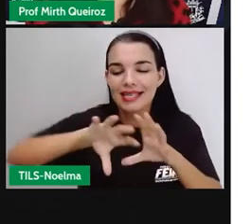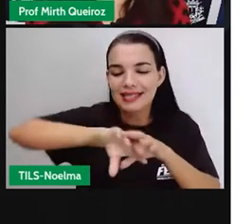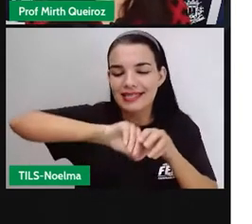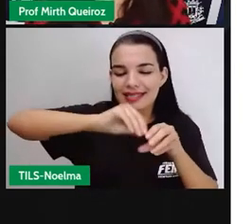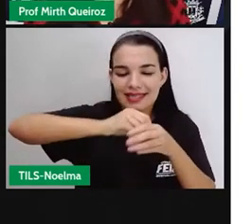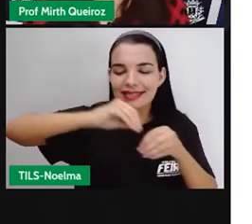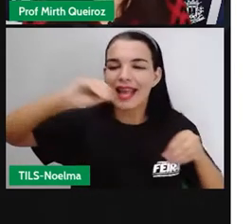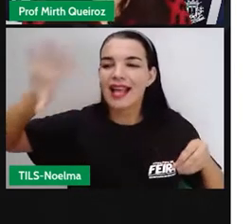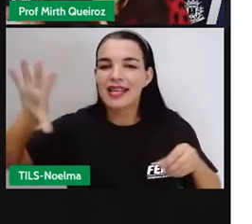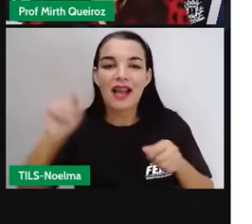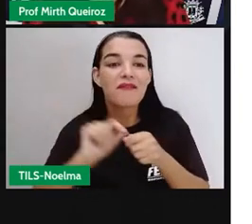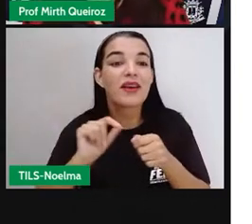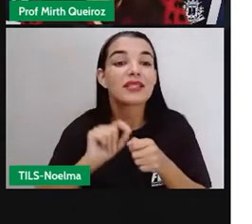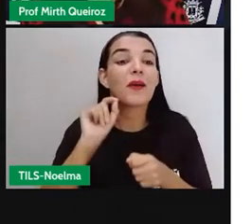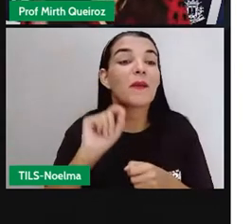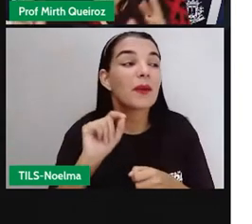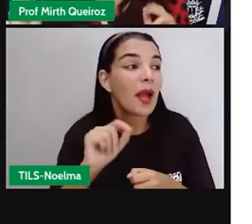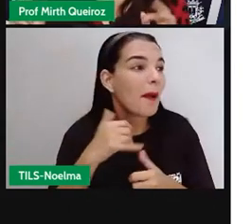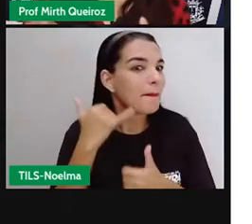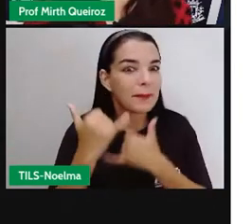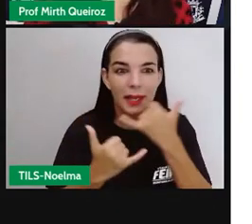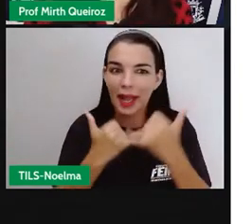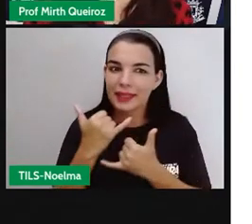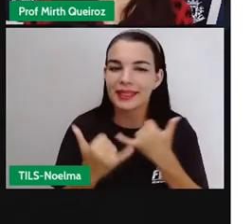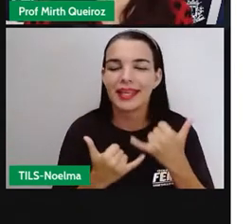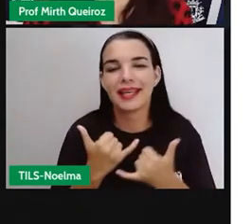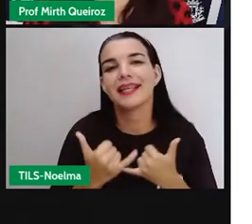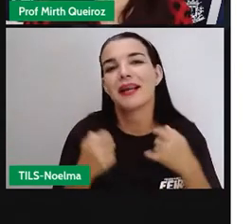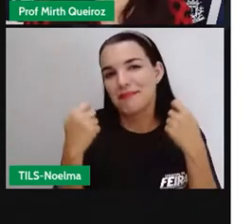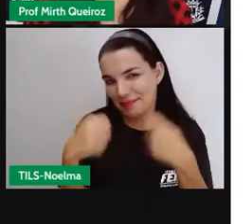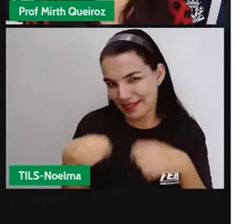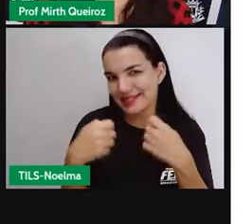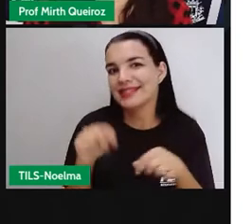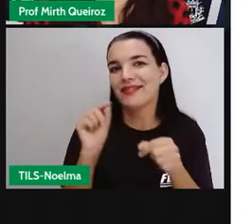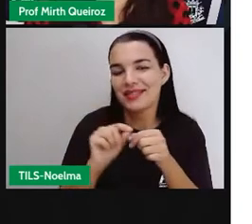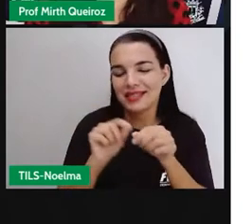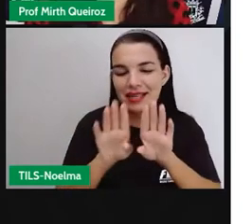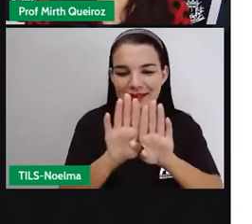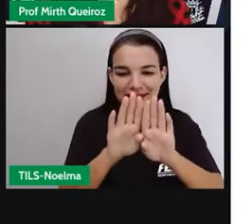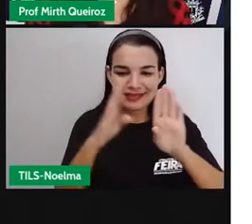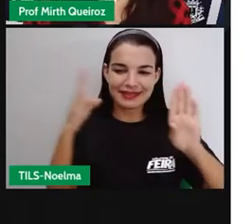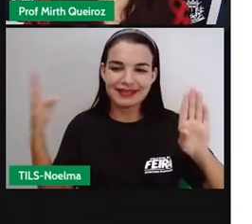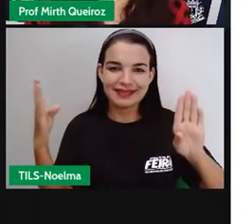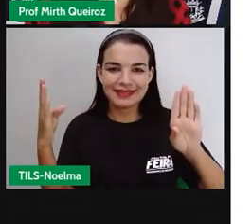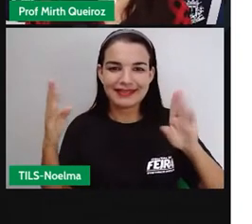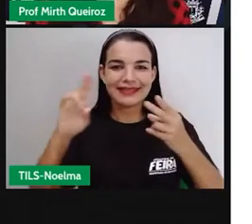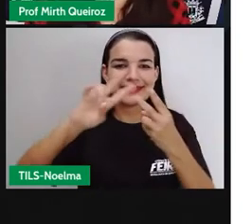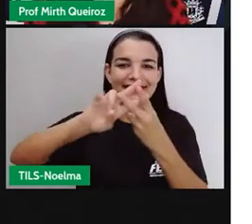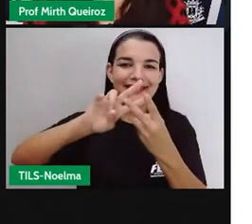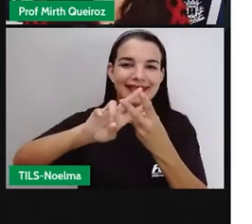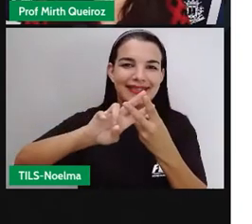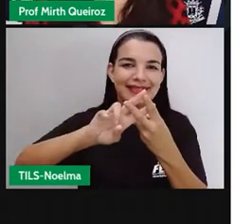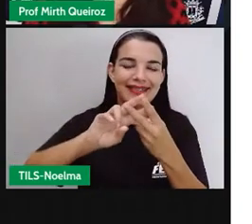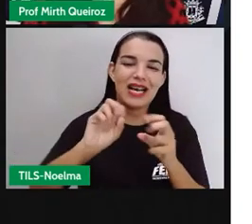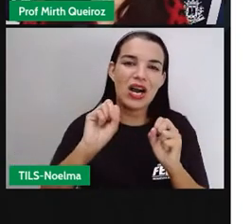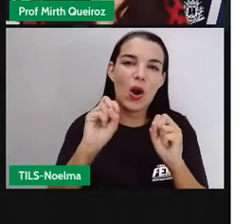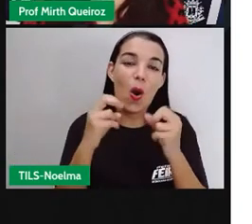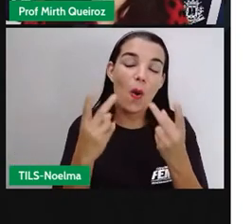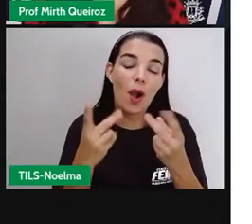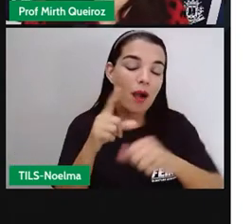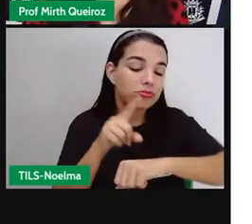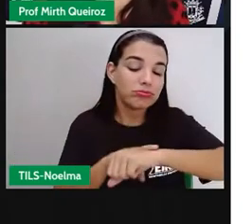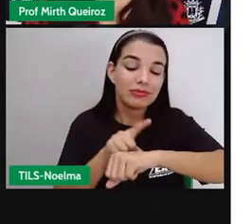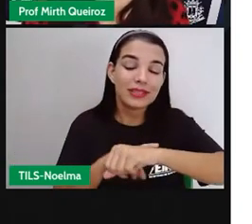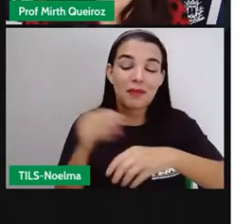fazer alguma ação, né? Como se fosse pagar uma prenda para poder ser liberado da cadeia. Ou se dá um prazo aí para ela